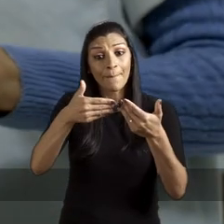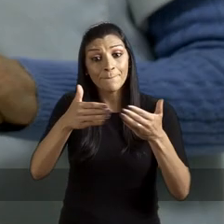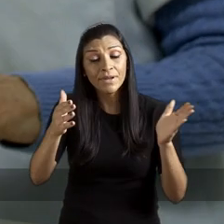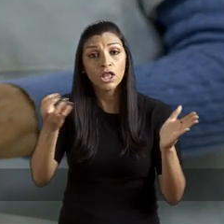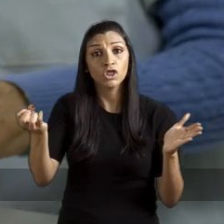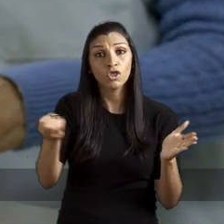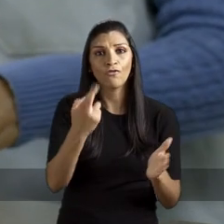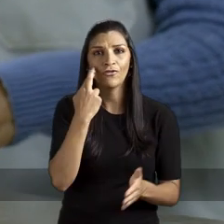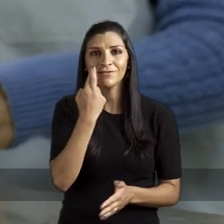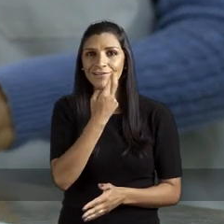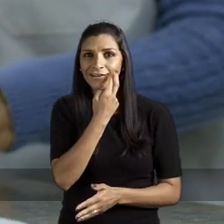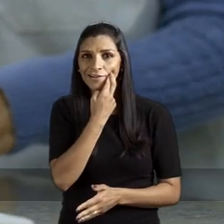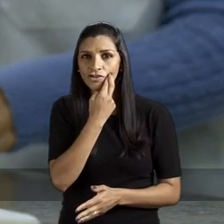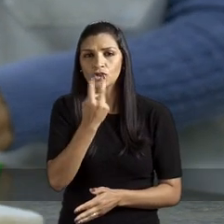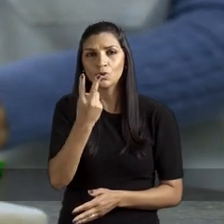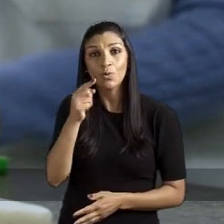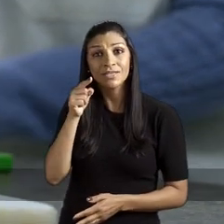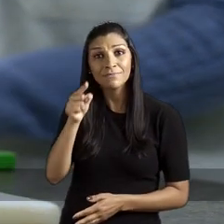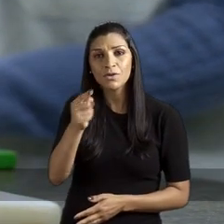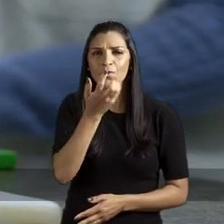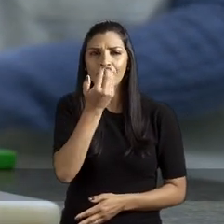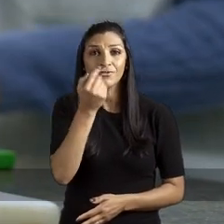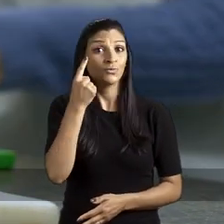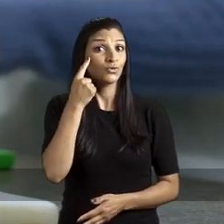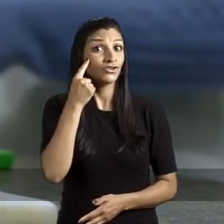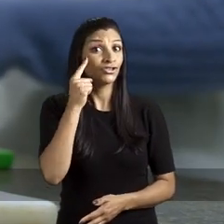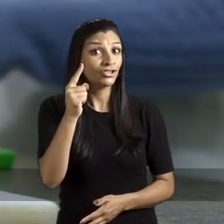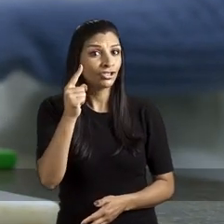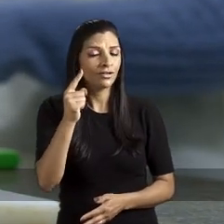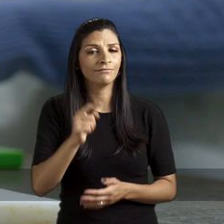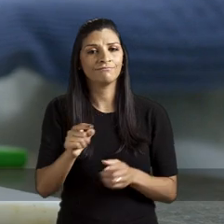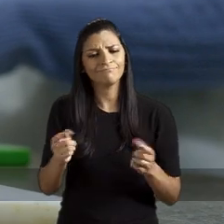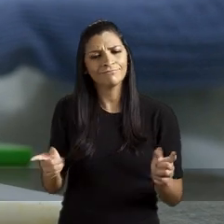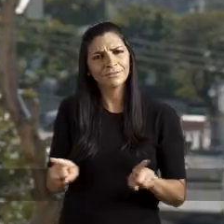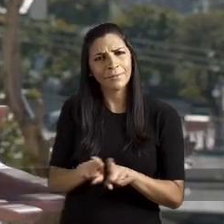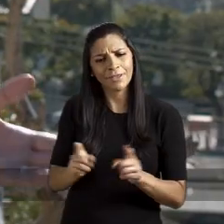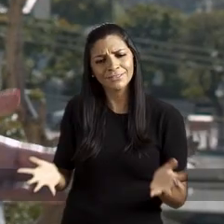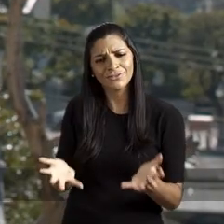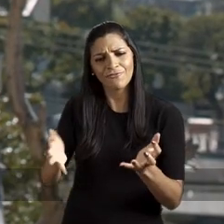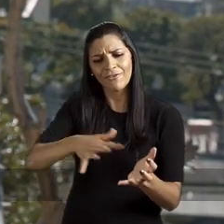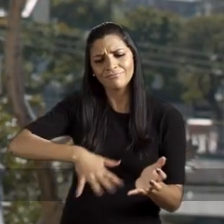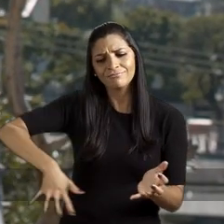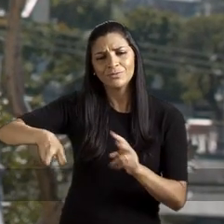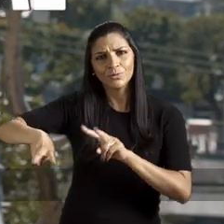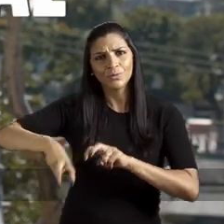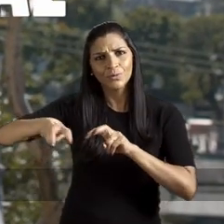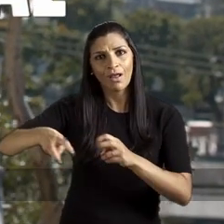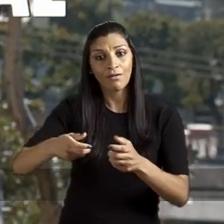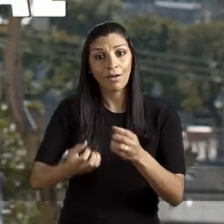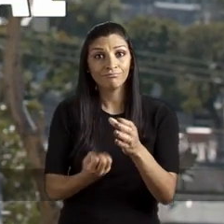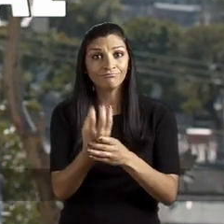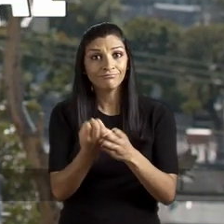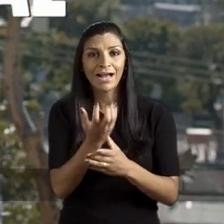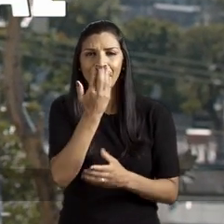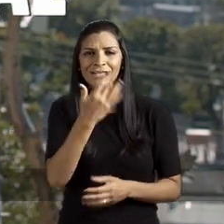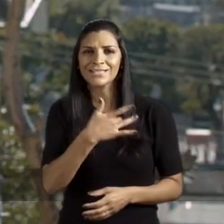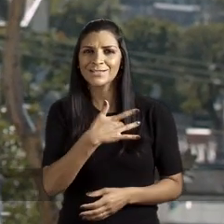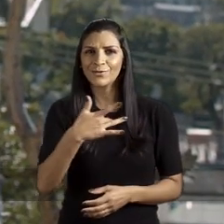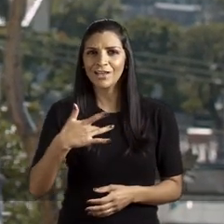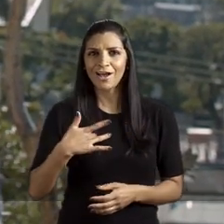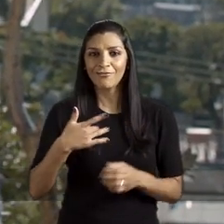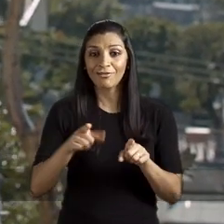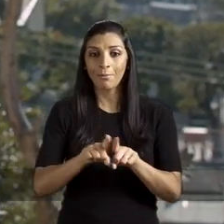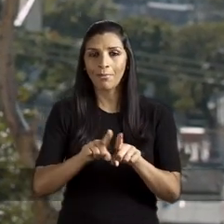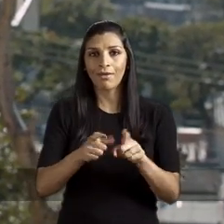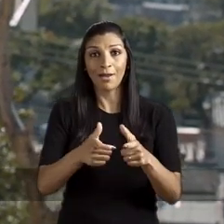novos restaurantes e servir pelo menos 2 mil refeições por dia. Incentivar a nossa zona rural a produzir mais alimentos